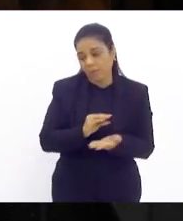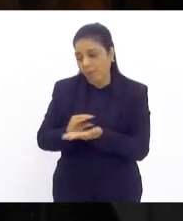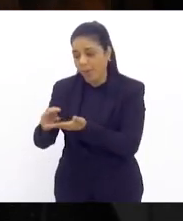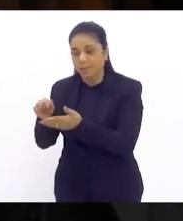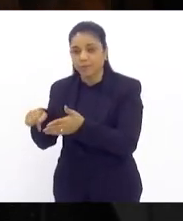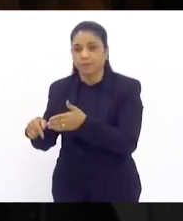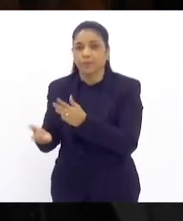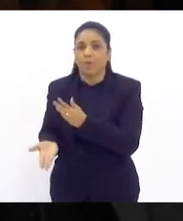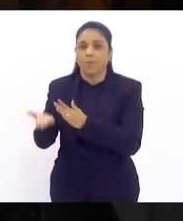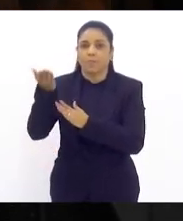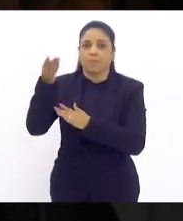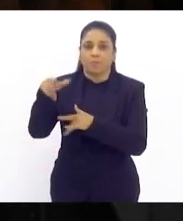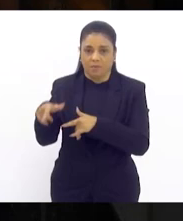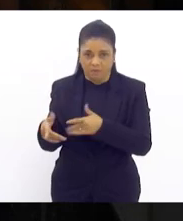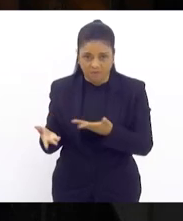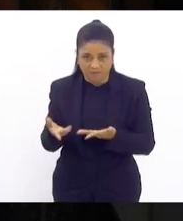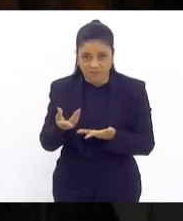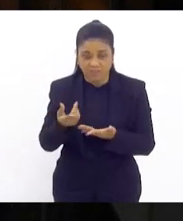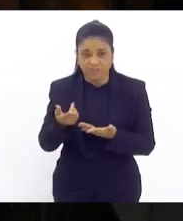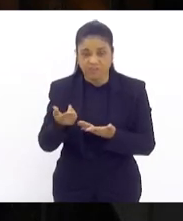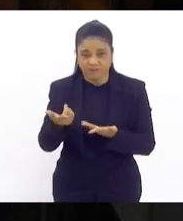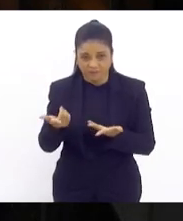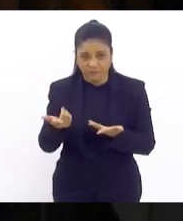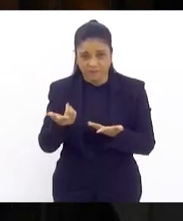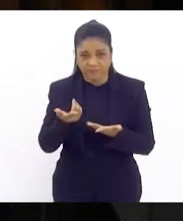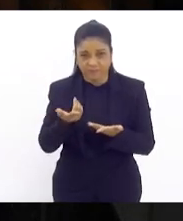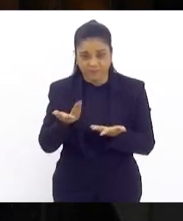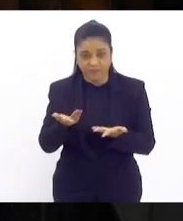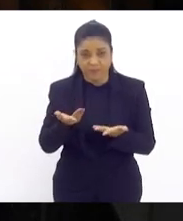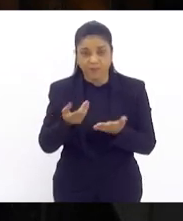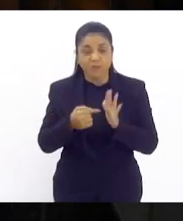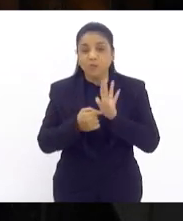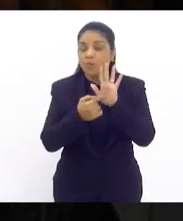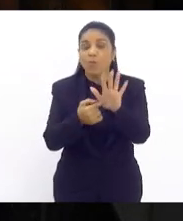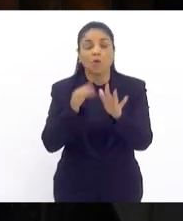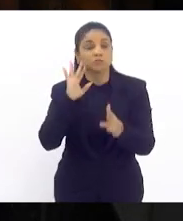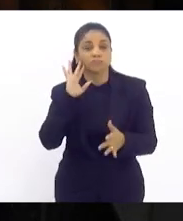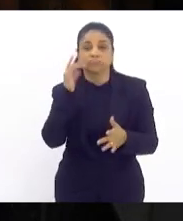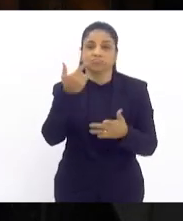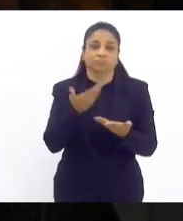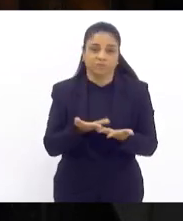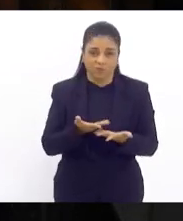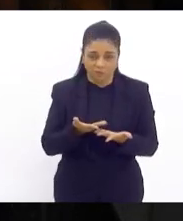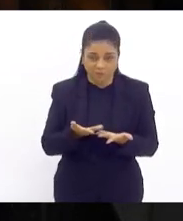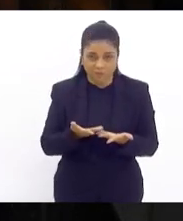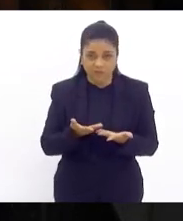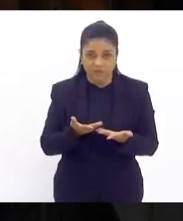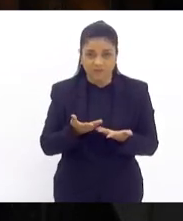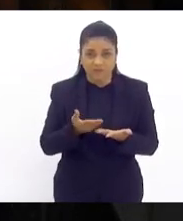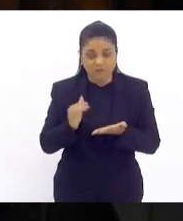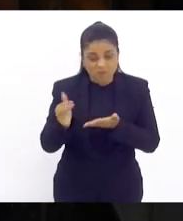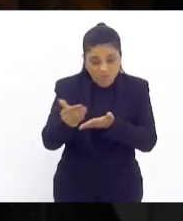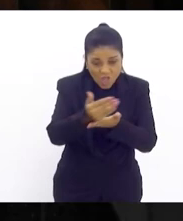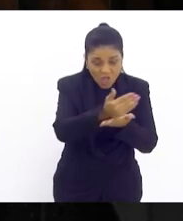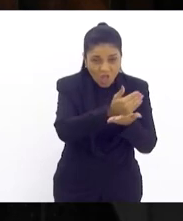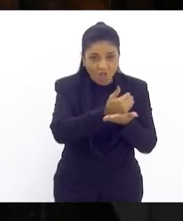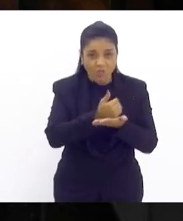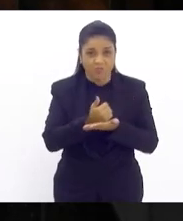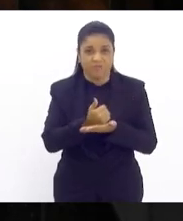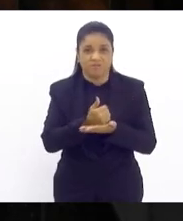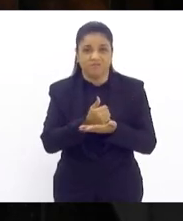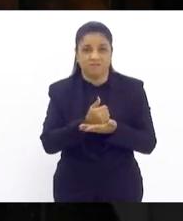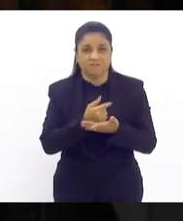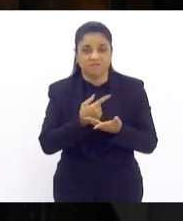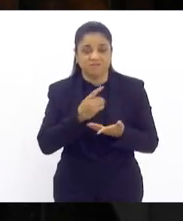despesa e não apresenta a solução mitigadora ora então esse regime de recuperação fiscal tem que